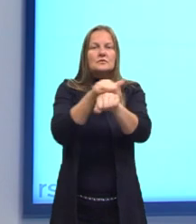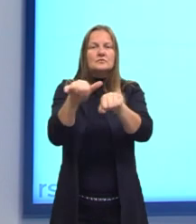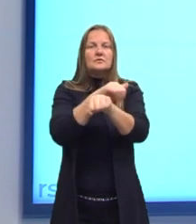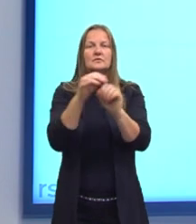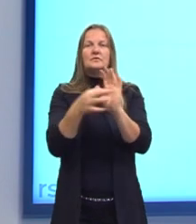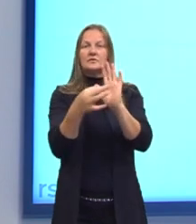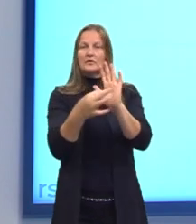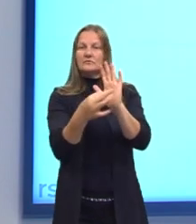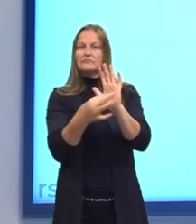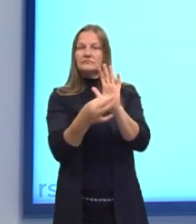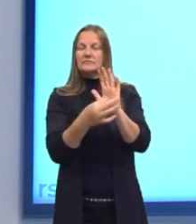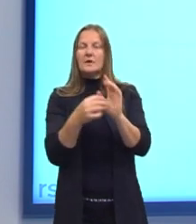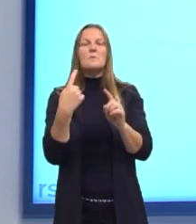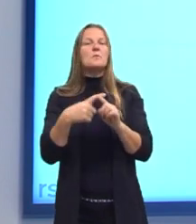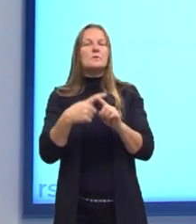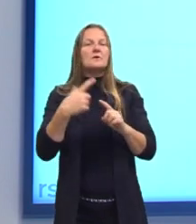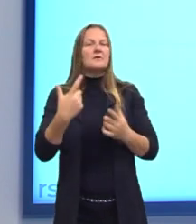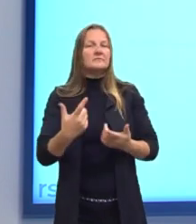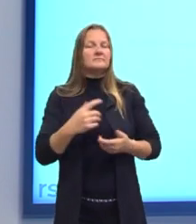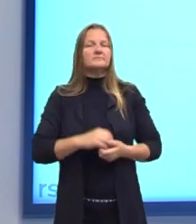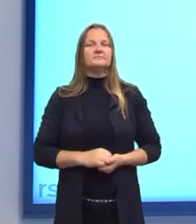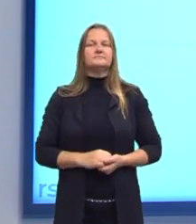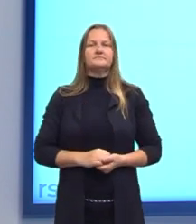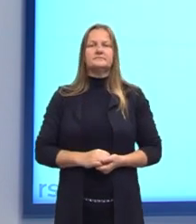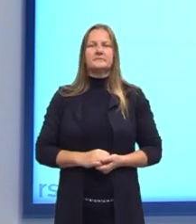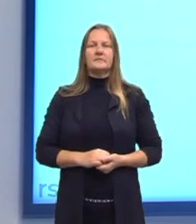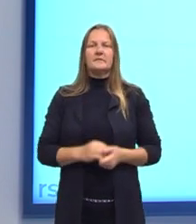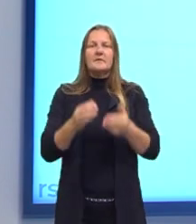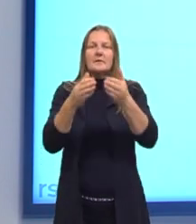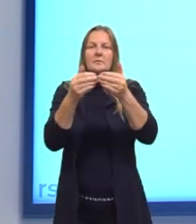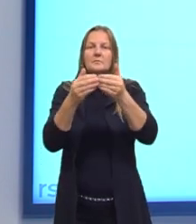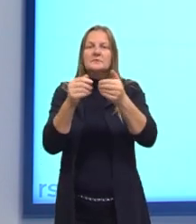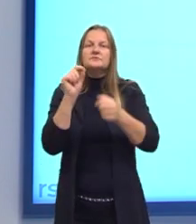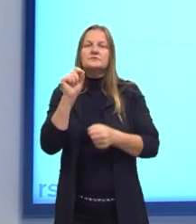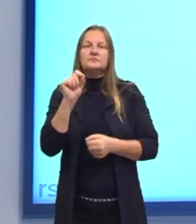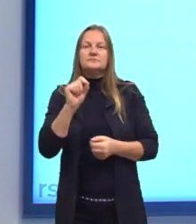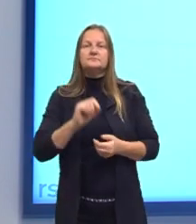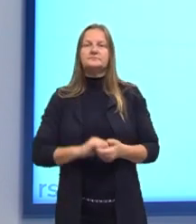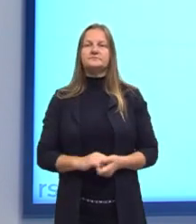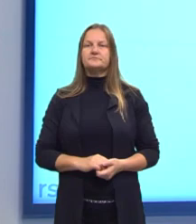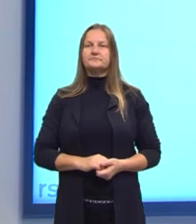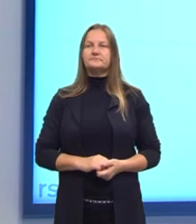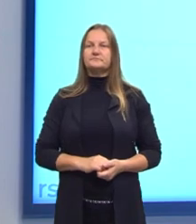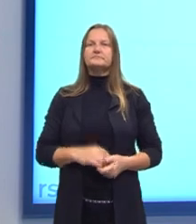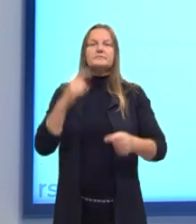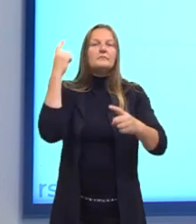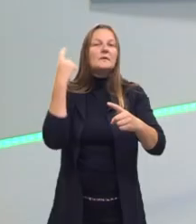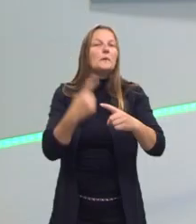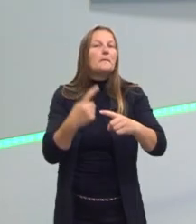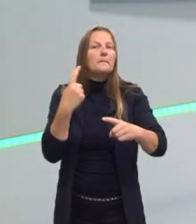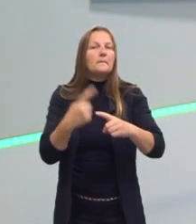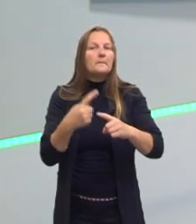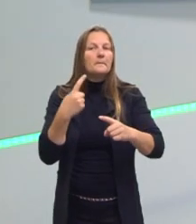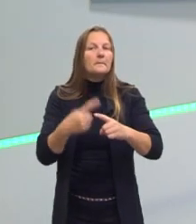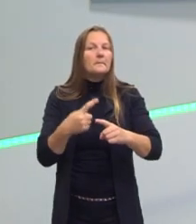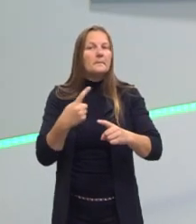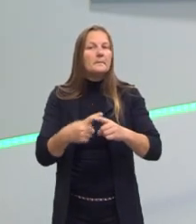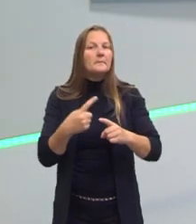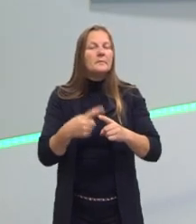argumentativa para... O que está nos pedindo aqui a questão? Por que que